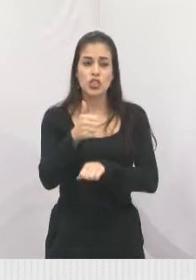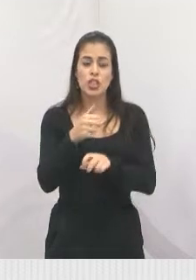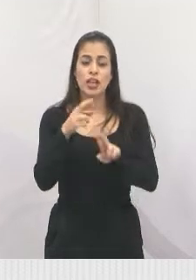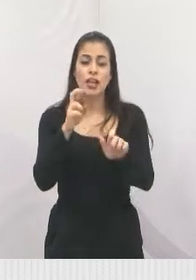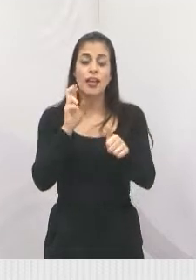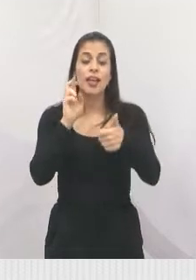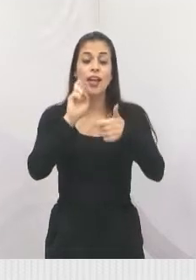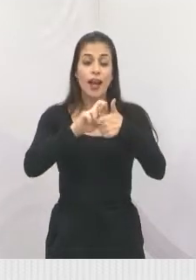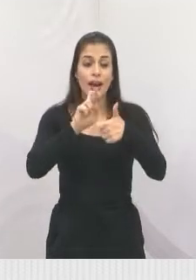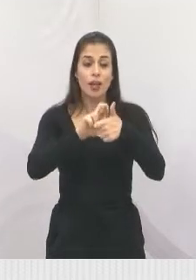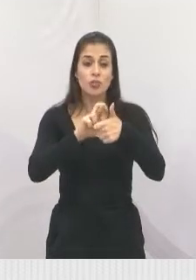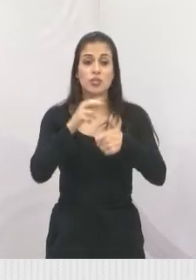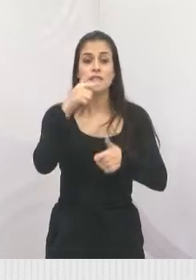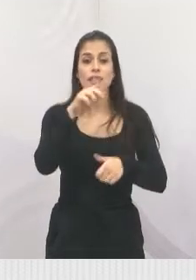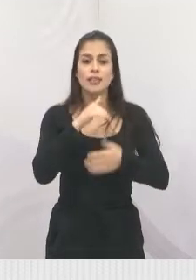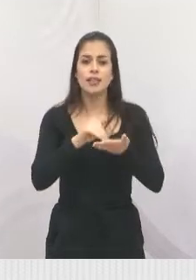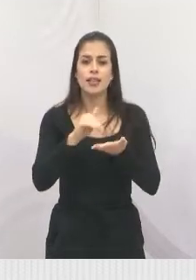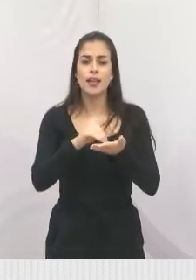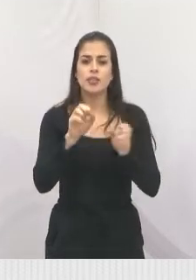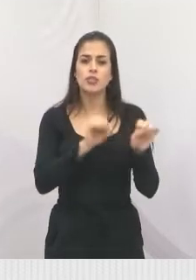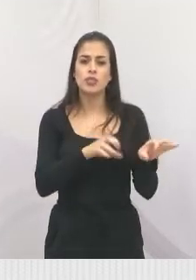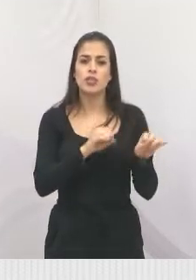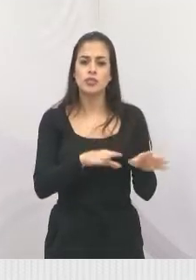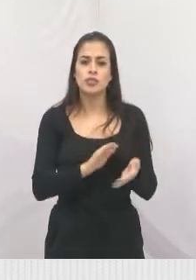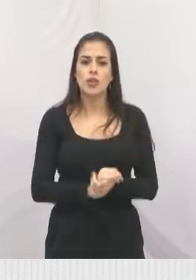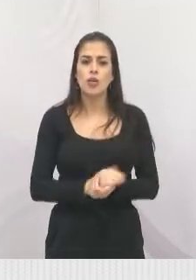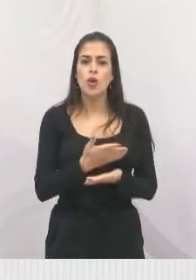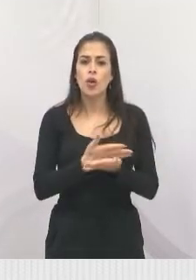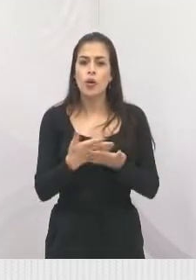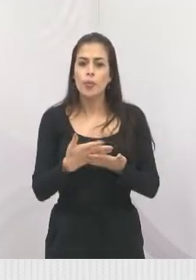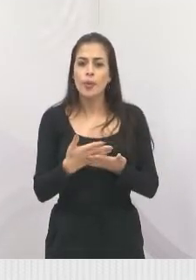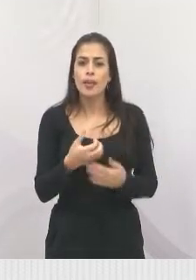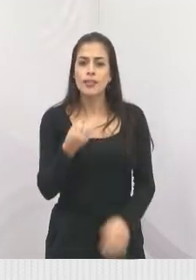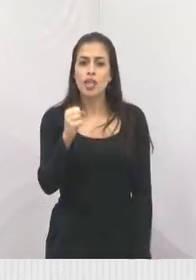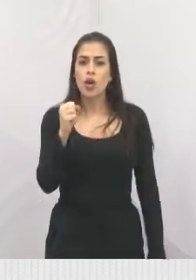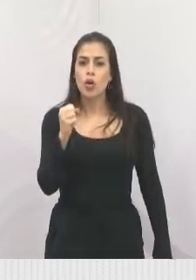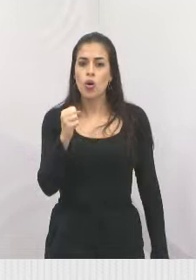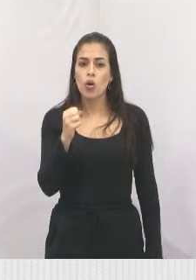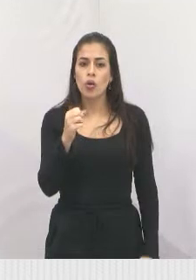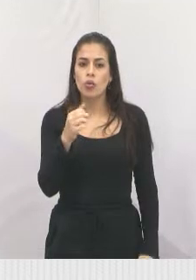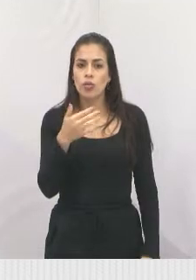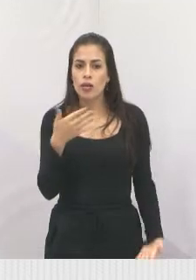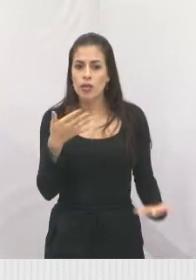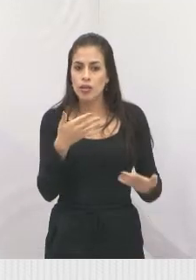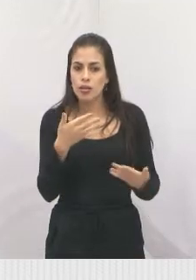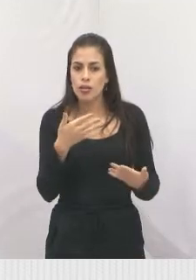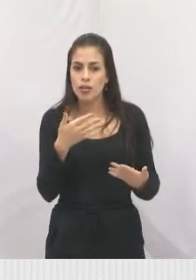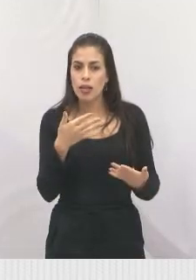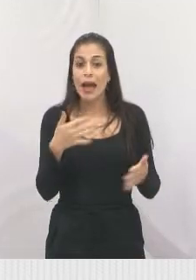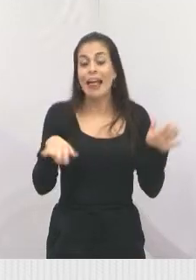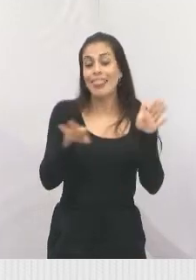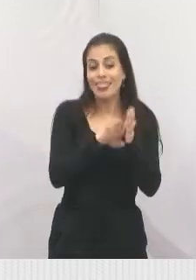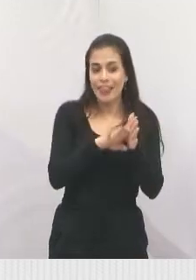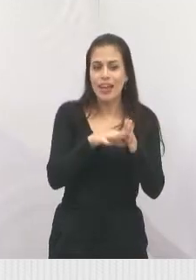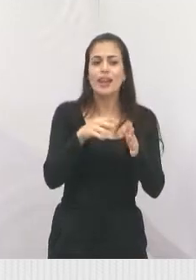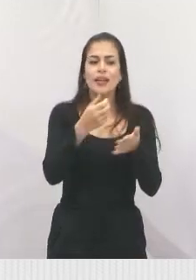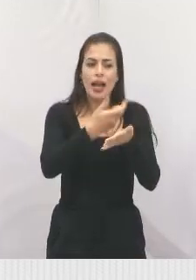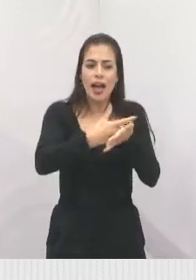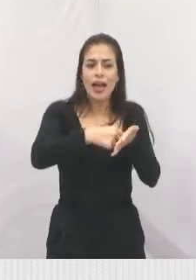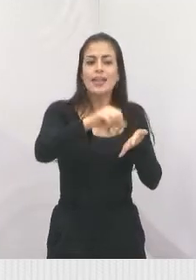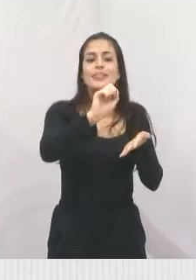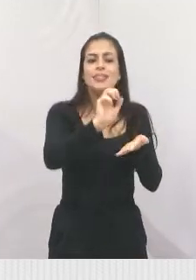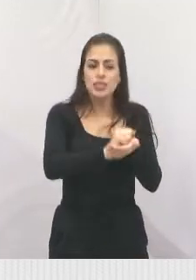horas e 59 minutos do dia 8 de setembro. Então, a você que tem essa